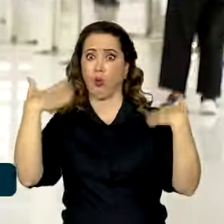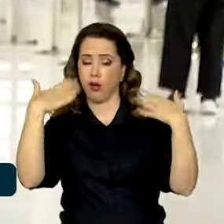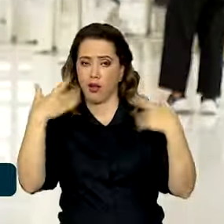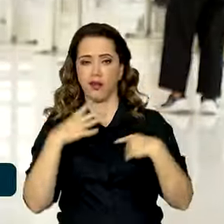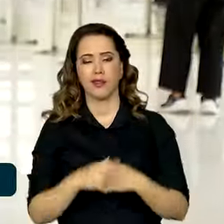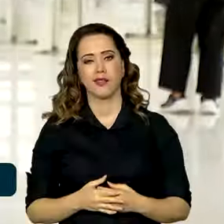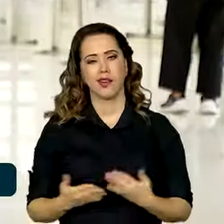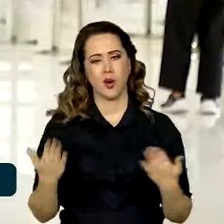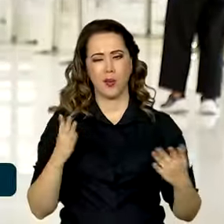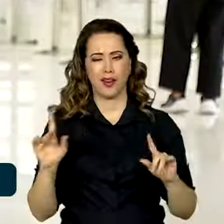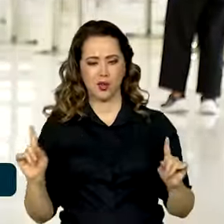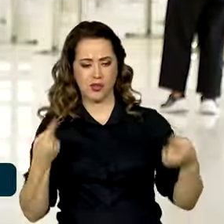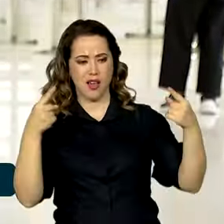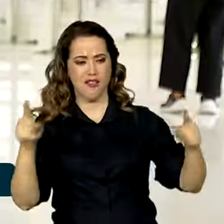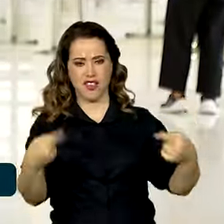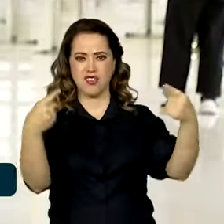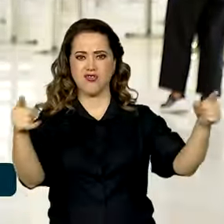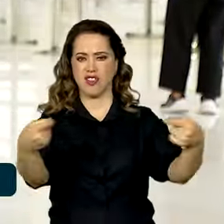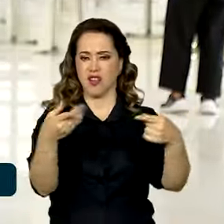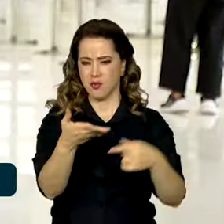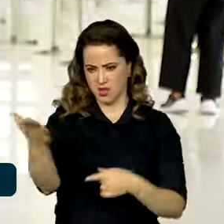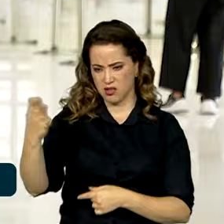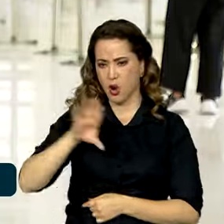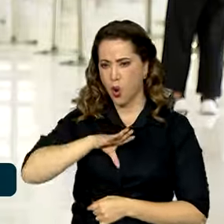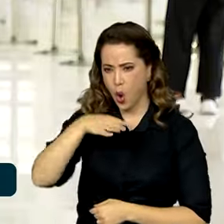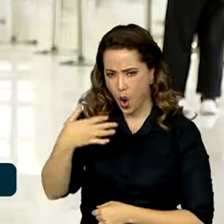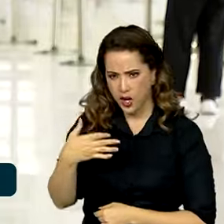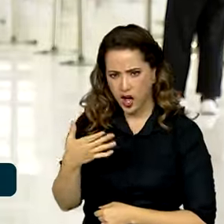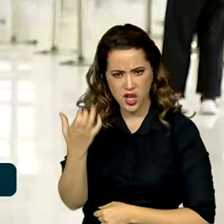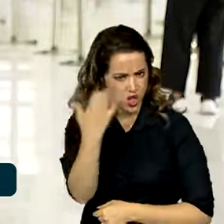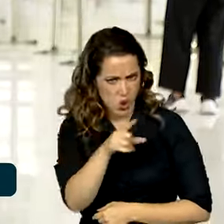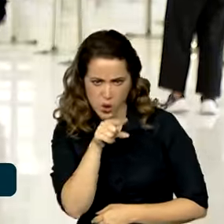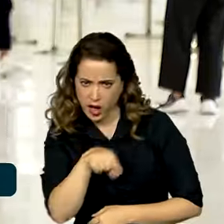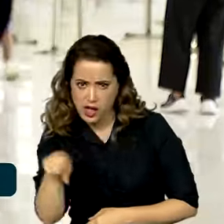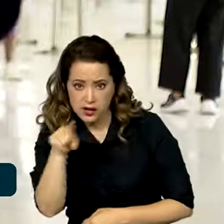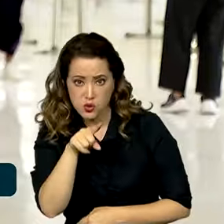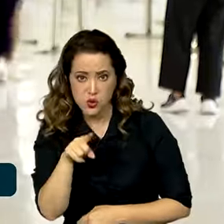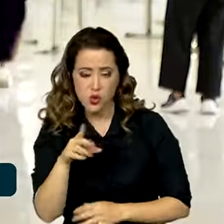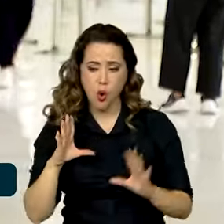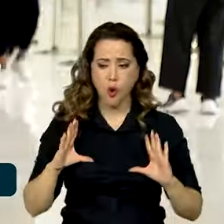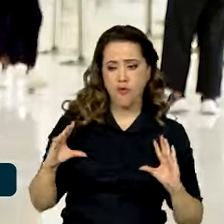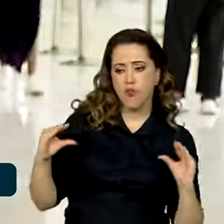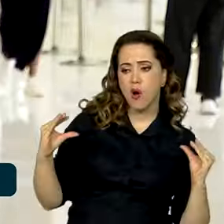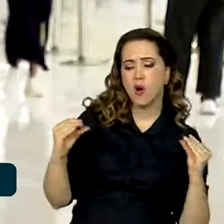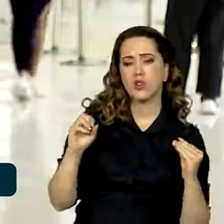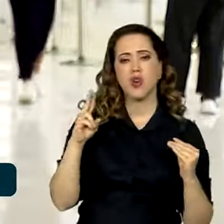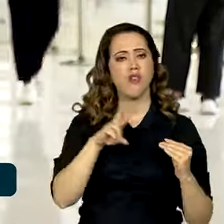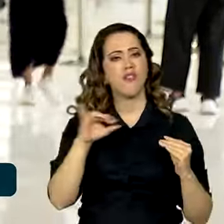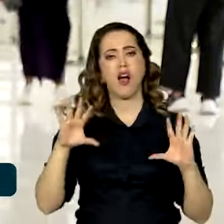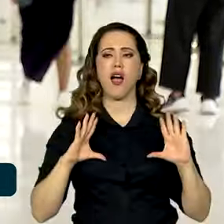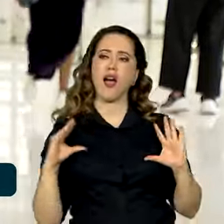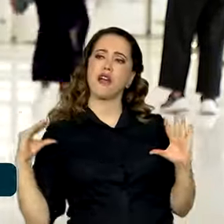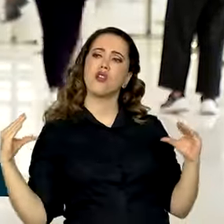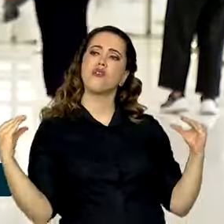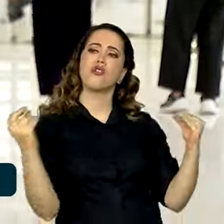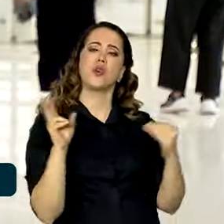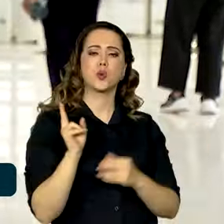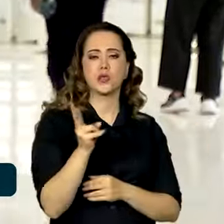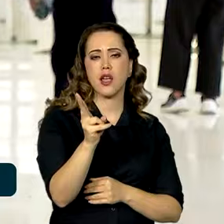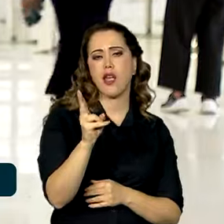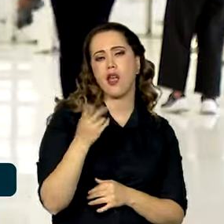desafiassem as pessoas. Vocês têm coragem de abandonar esse modelo? Ou vamos continuar assim com o de sempre,